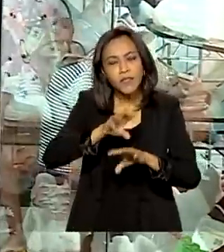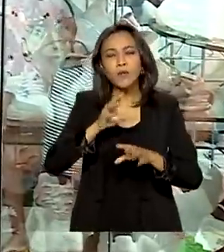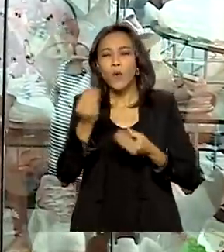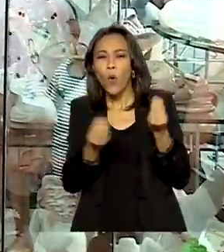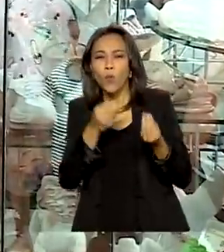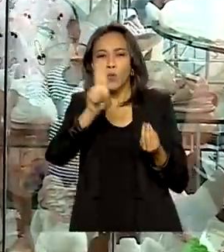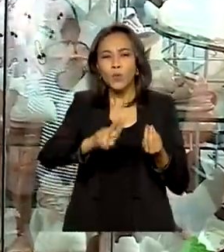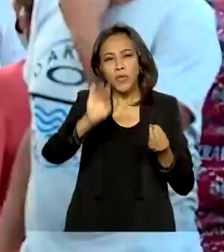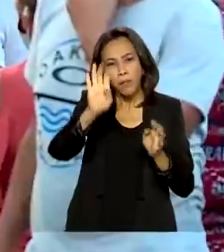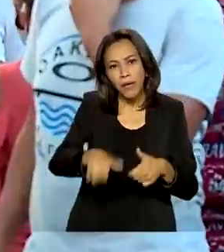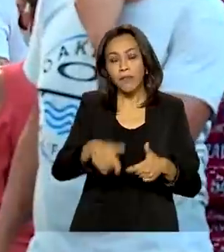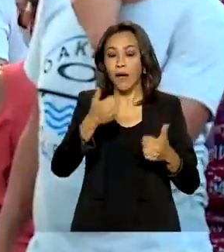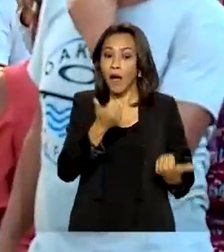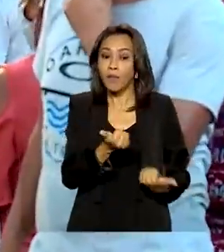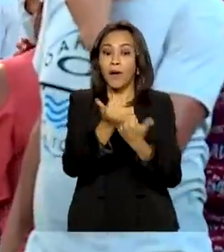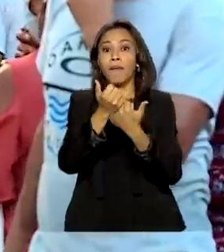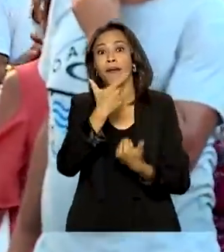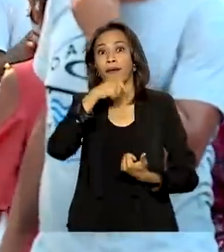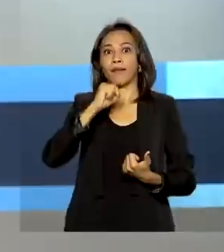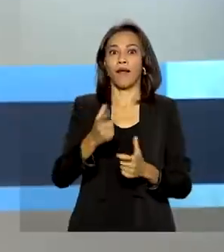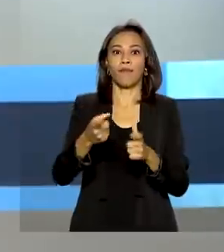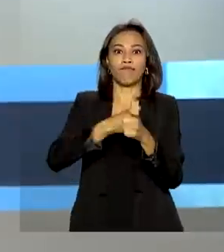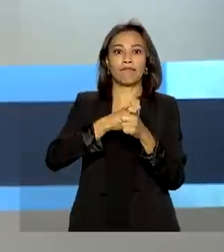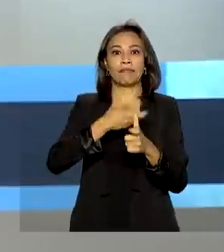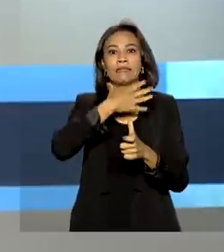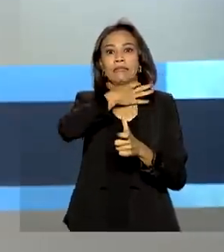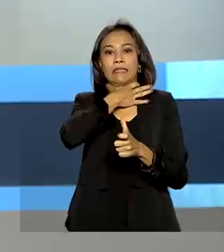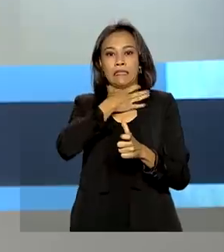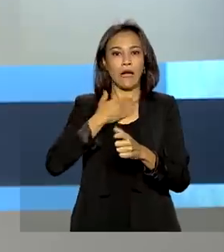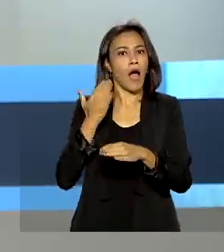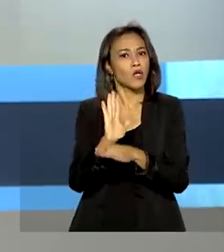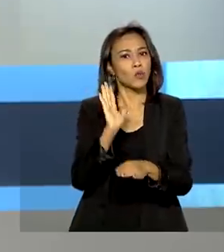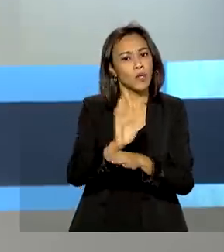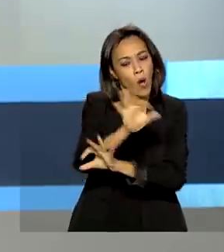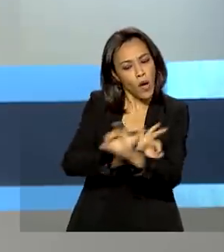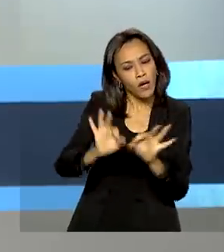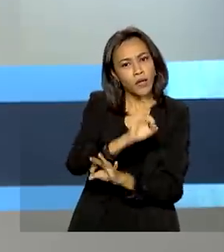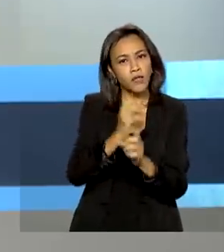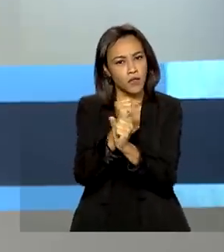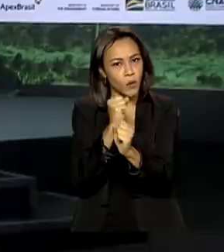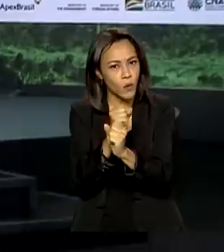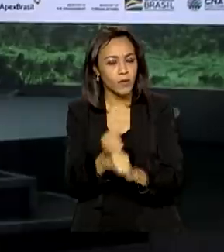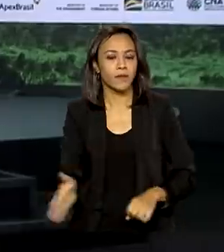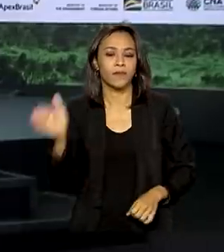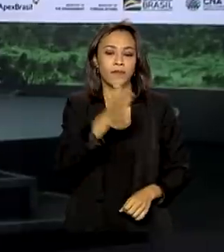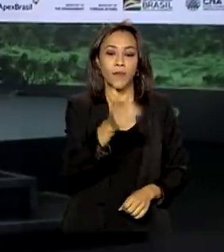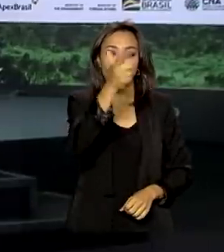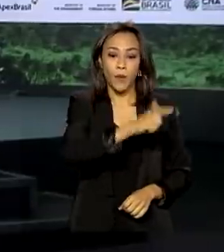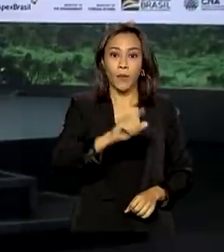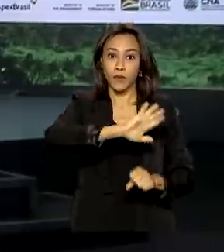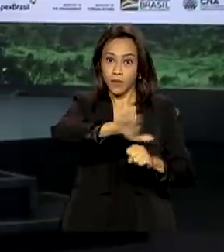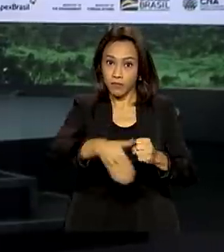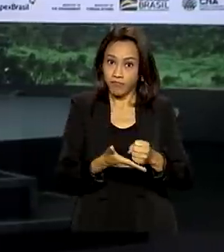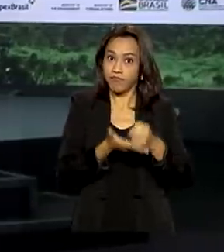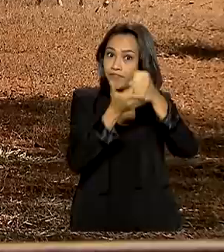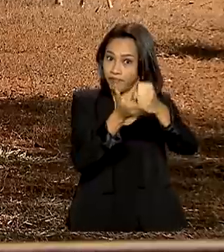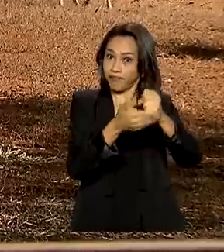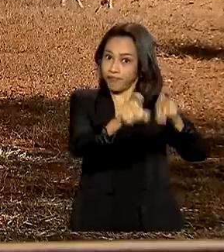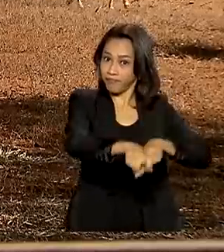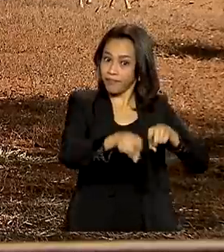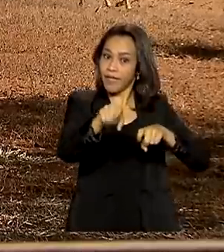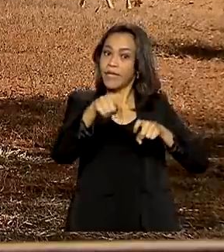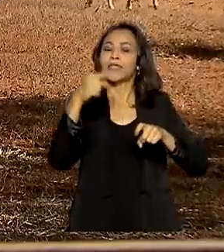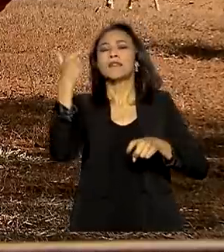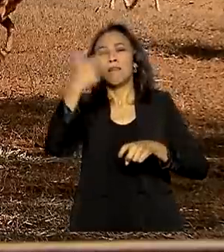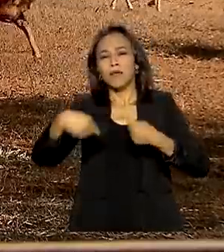brasileiros endividados a organizar as contas. A agropecuária sustentável. Em mais um dia de debates na COP26,